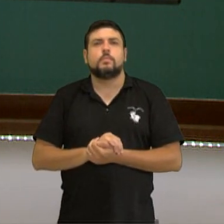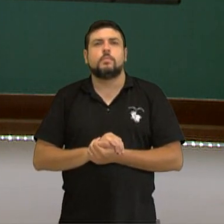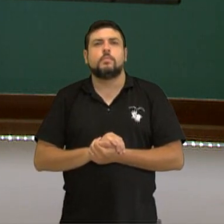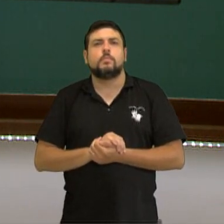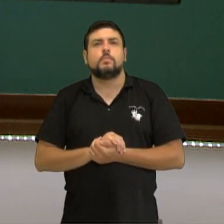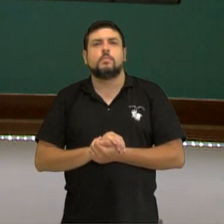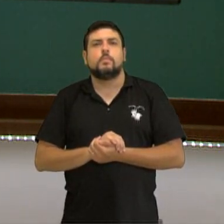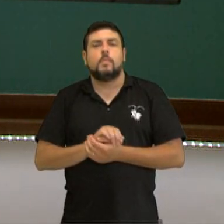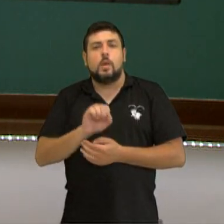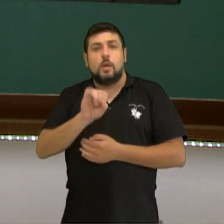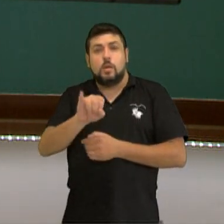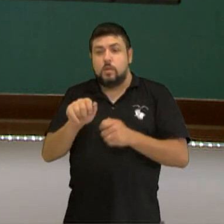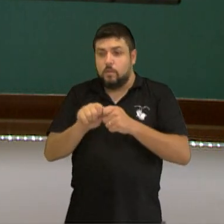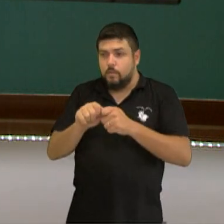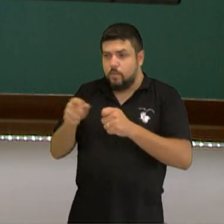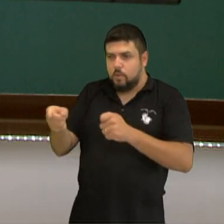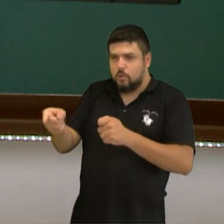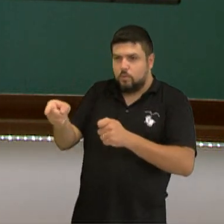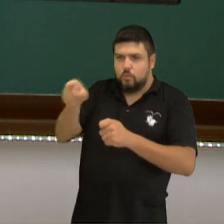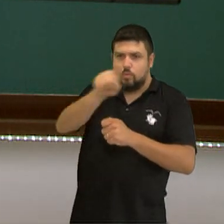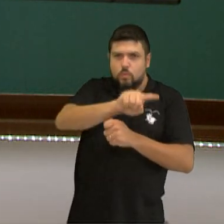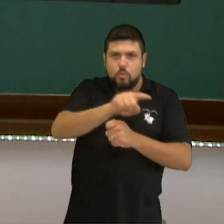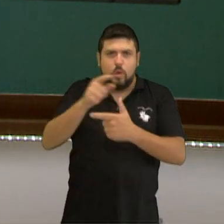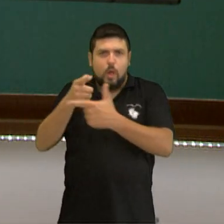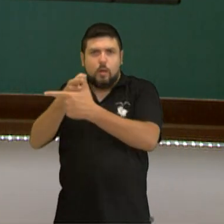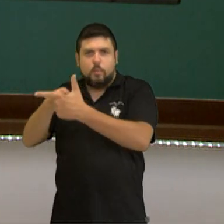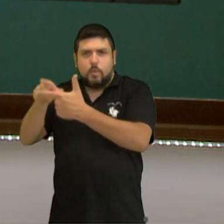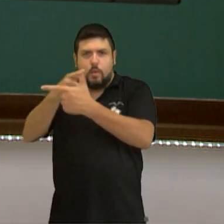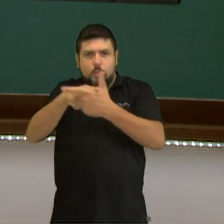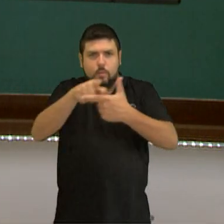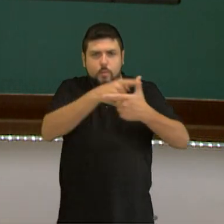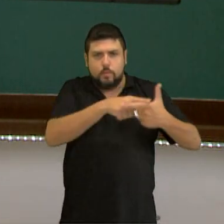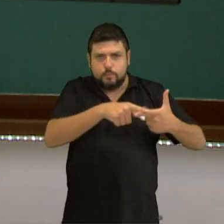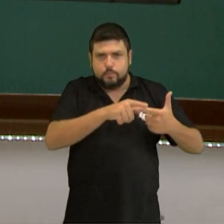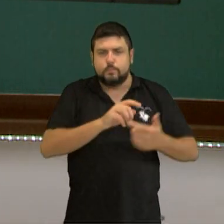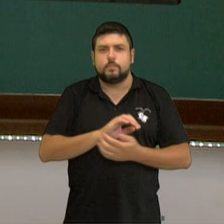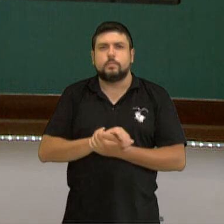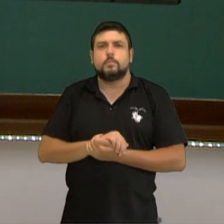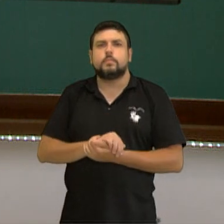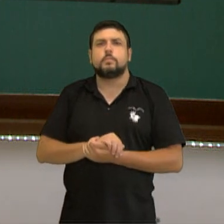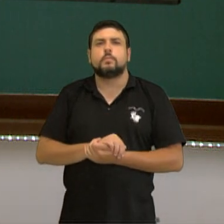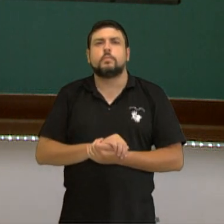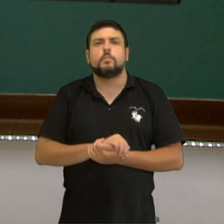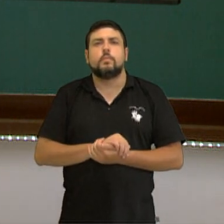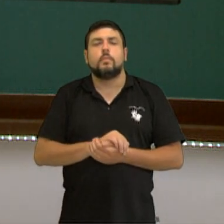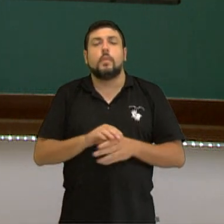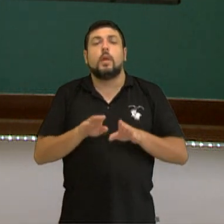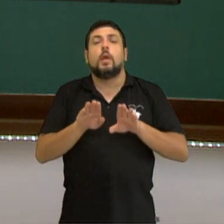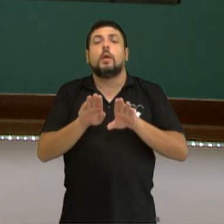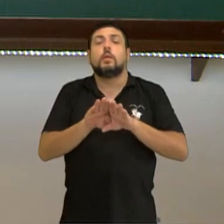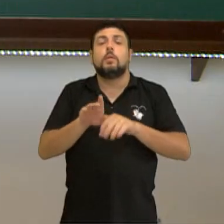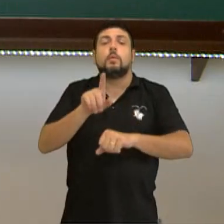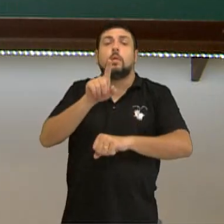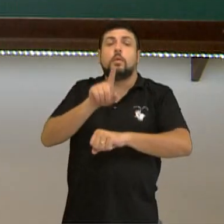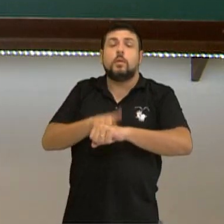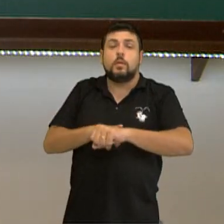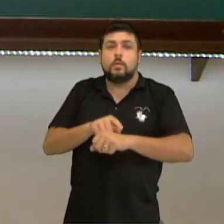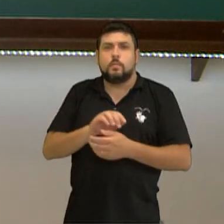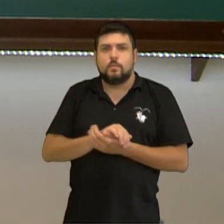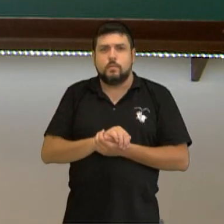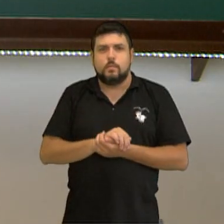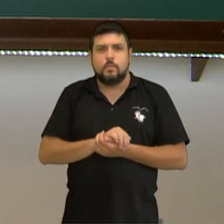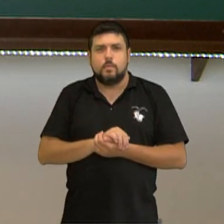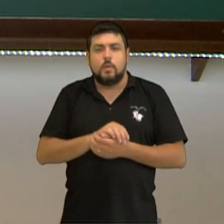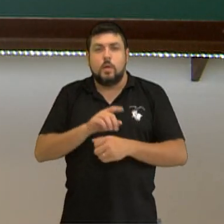se eu quiser fazer o oposto, eu faço as divisões. A mesma coisa acontece com o tempo. O intervalo de tempo que a gente